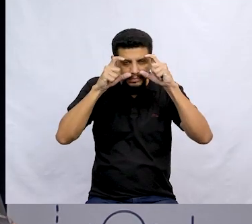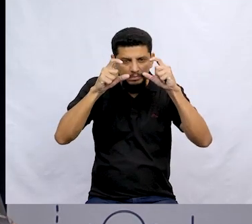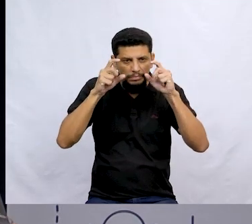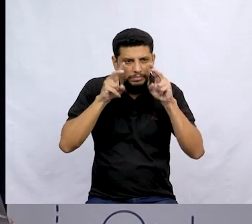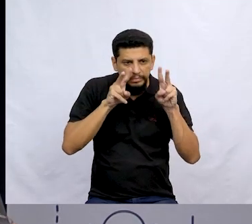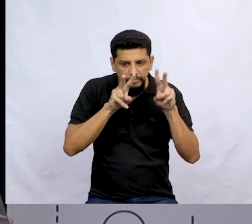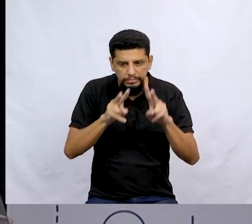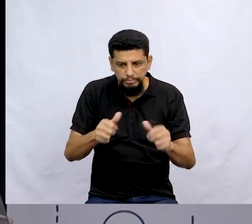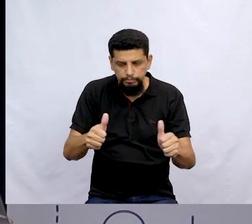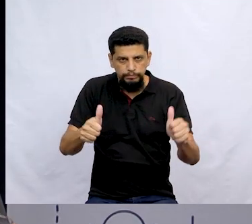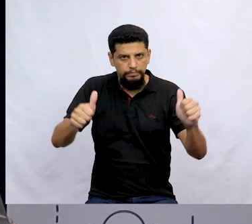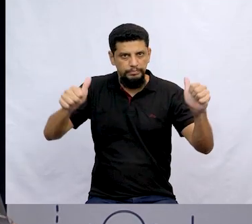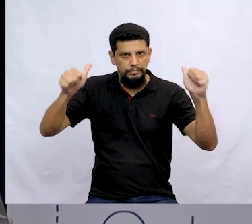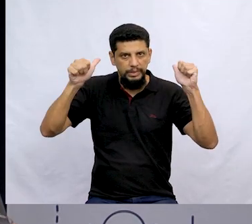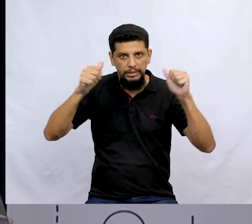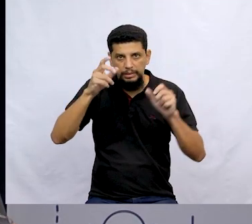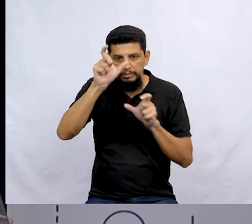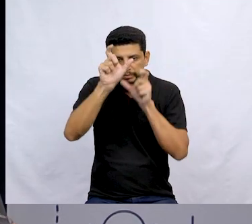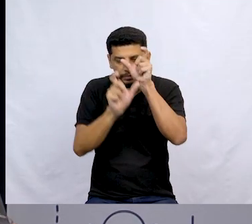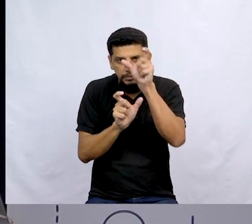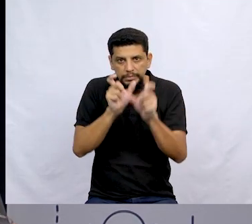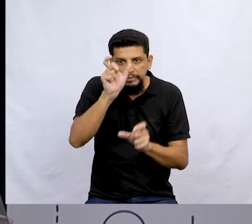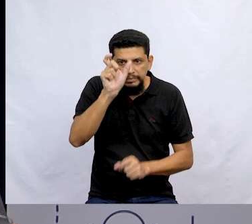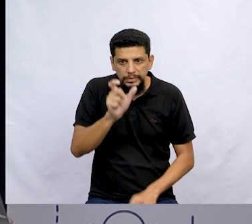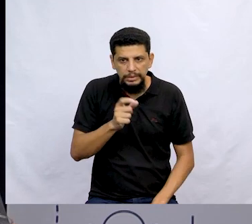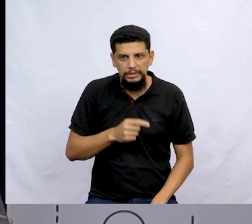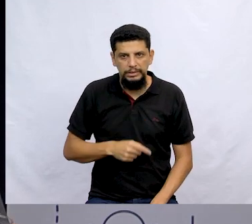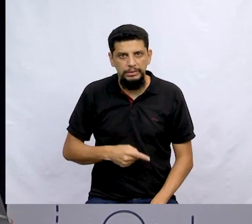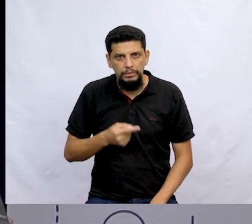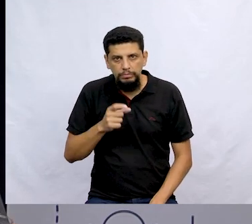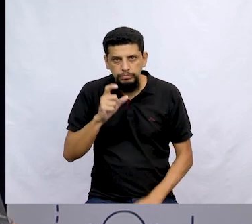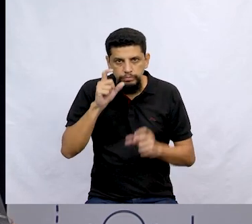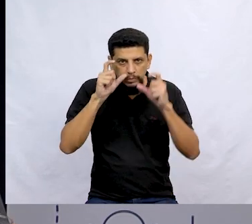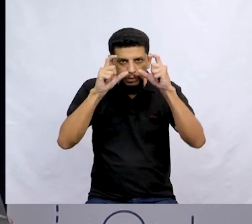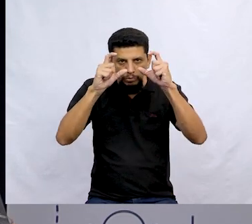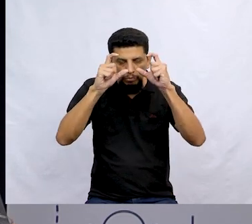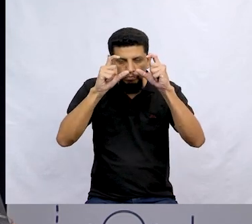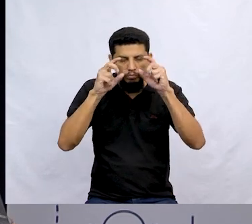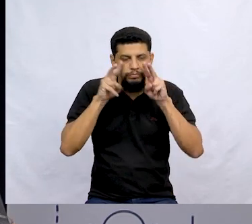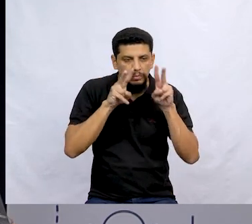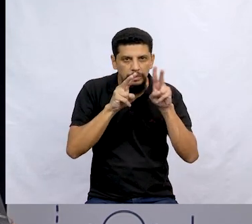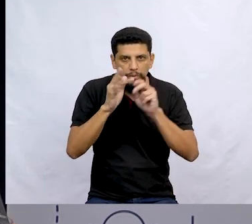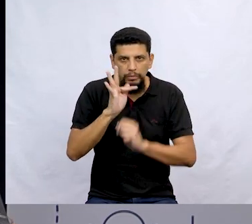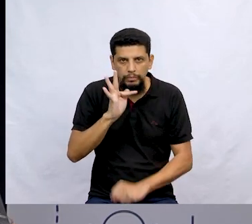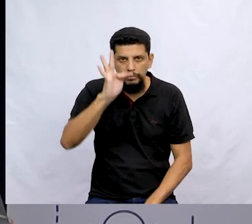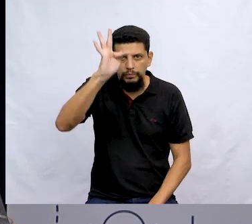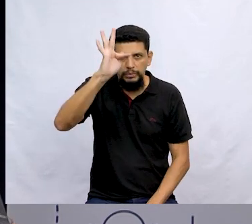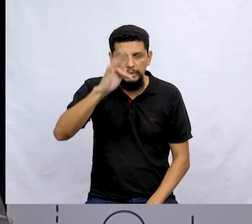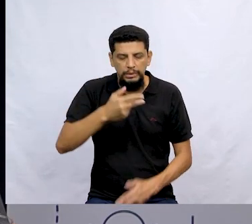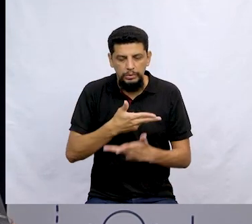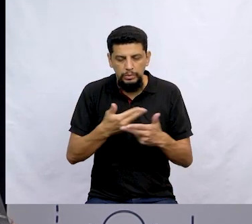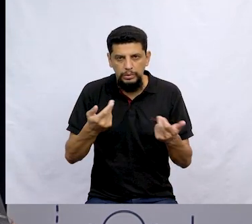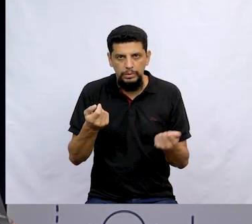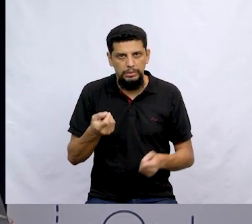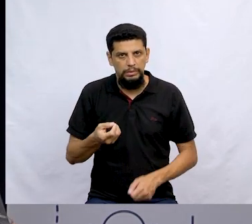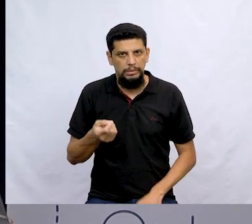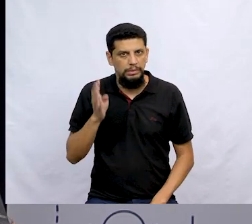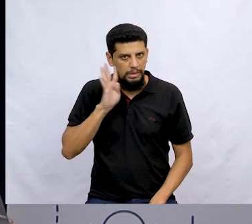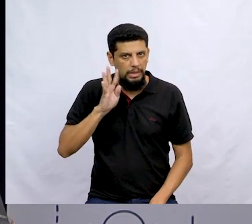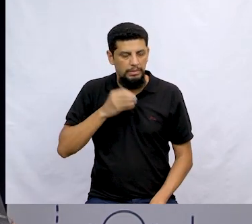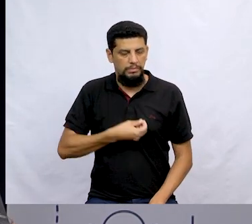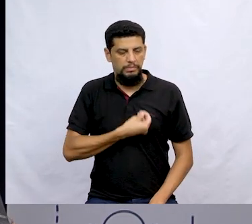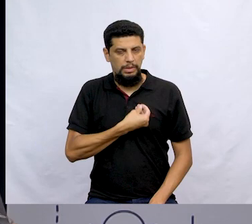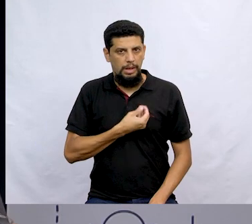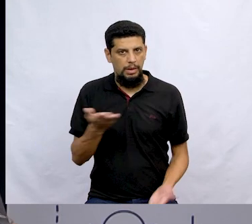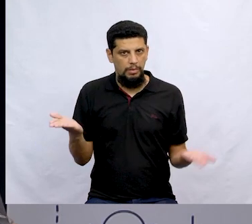os óculos feitos para aquelas pessoas, sabe o Que só enxergavam o futuro e esqueciam das coisas legais que tinham vivido. Olha que